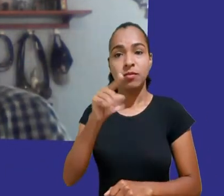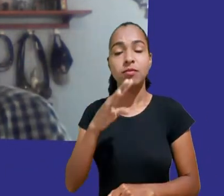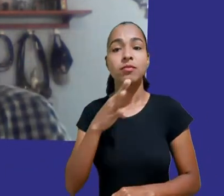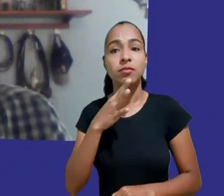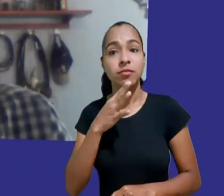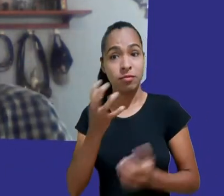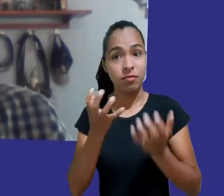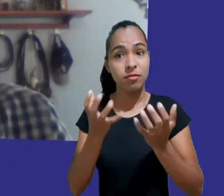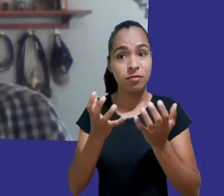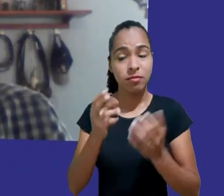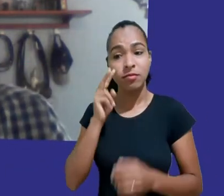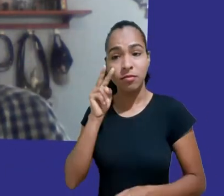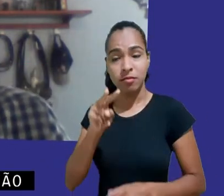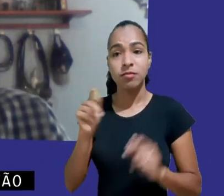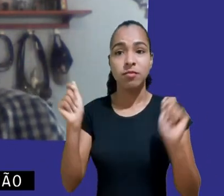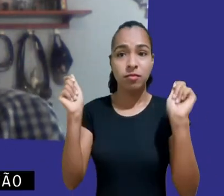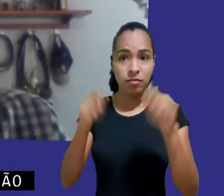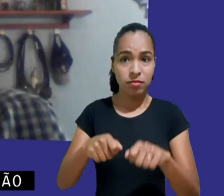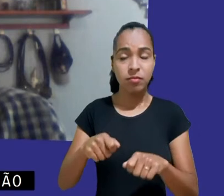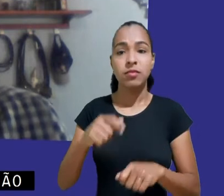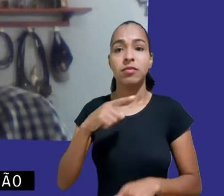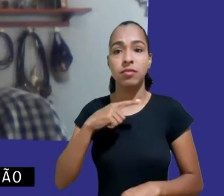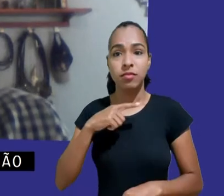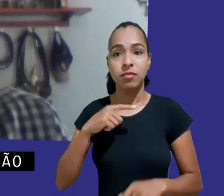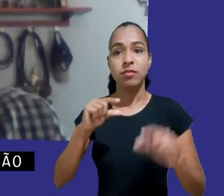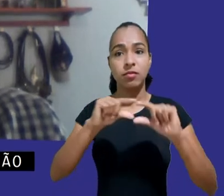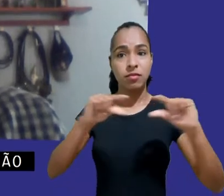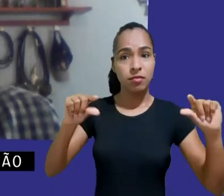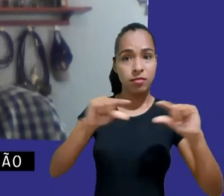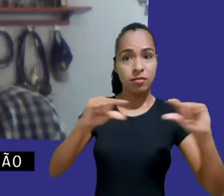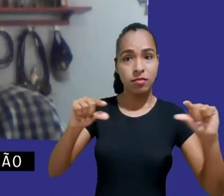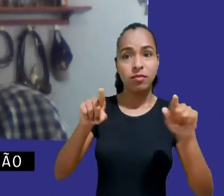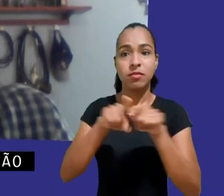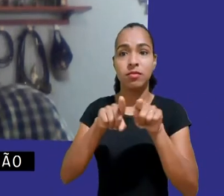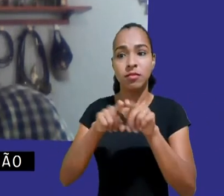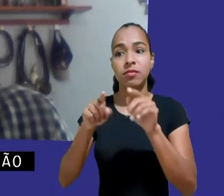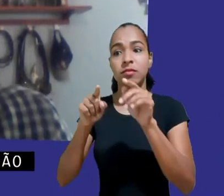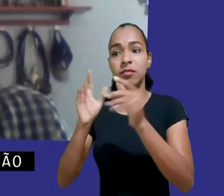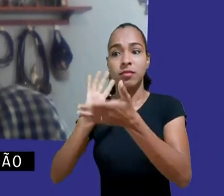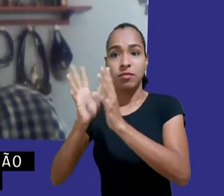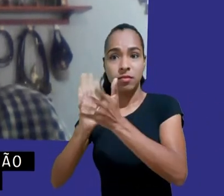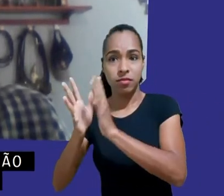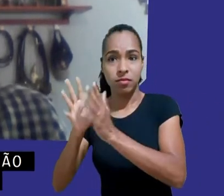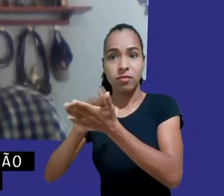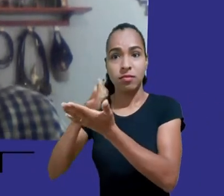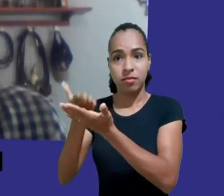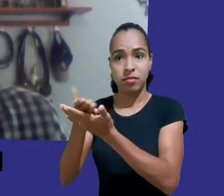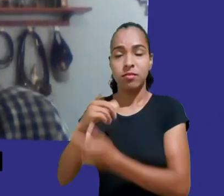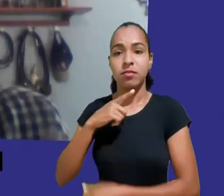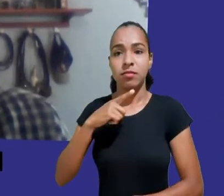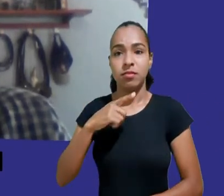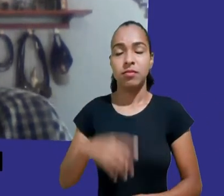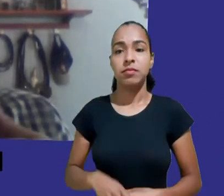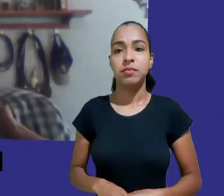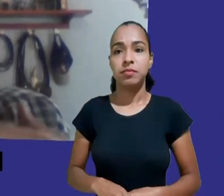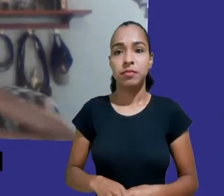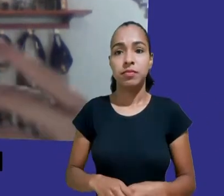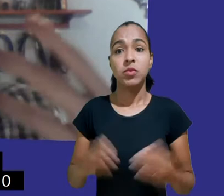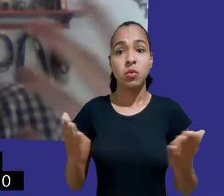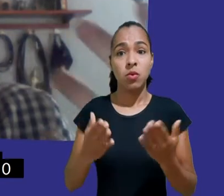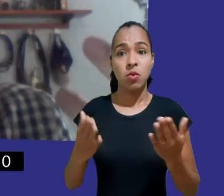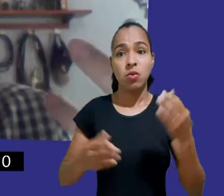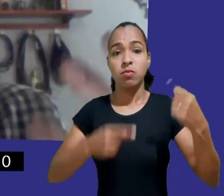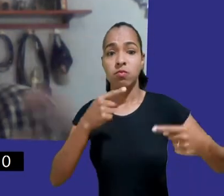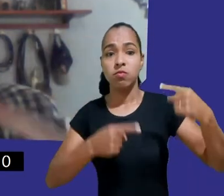uma legenda descritiva e intérprete de livros. Bom, até agora, a gente focou bastante em debater sobre os desafios que o mundo digital e o